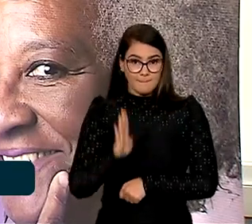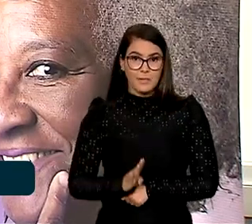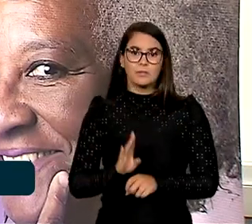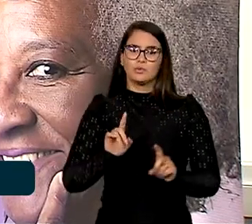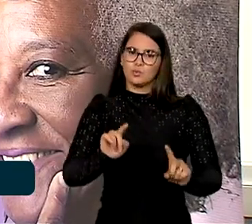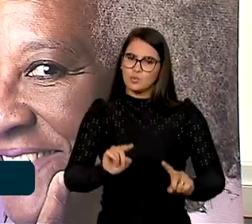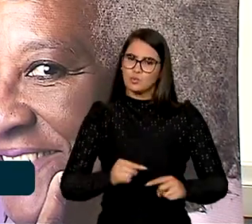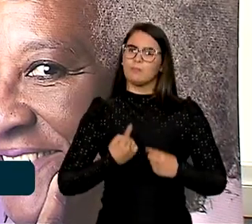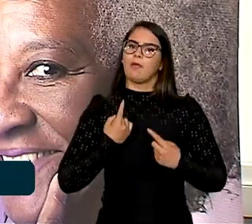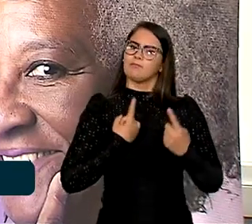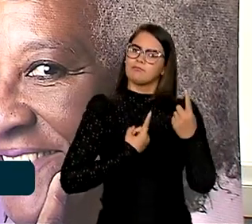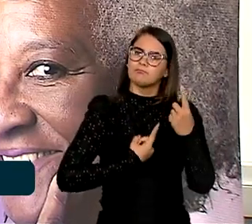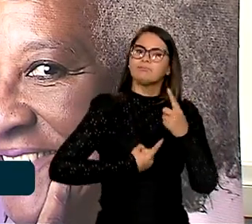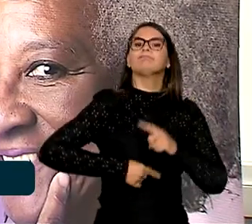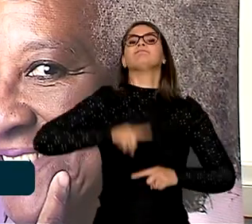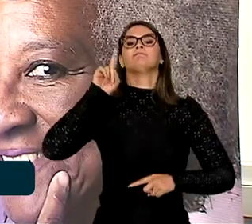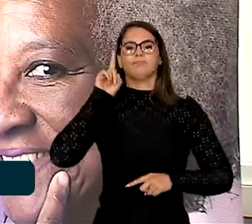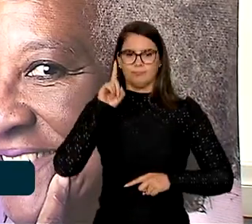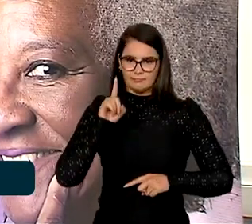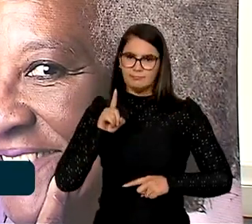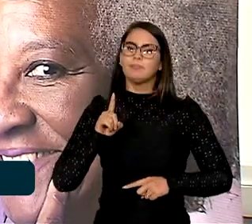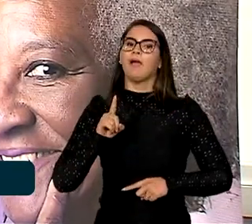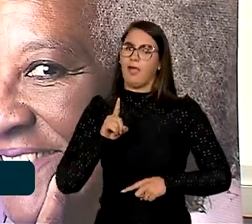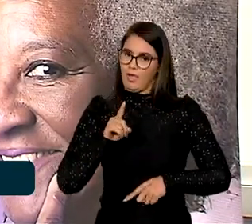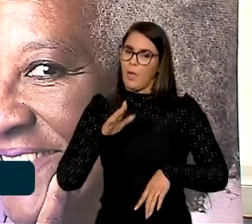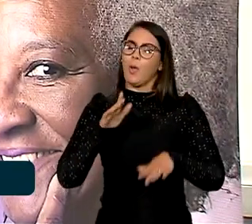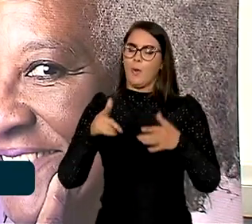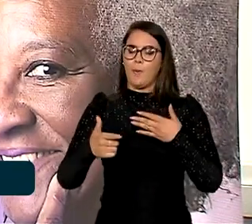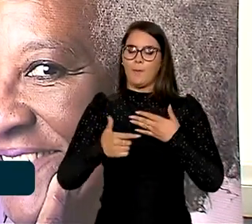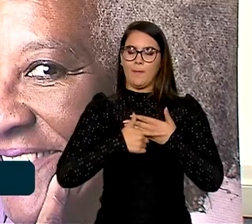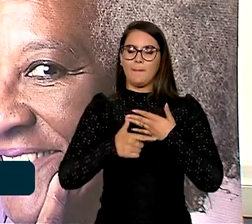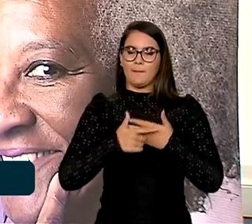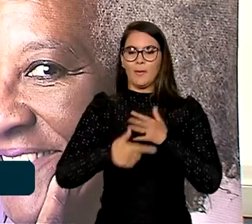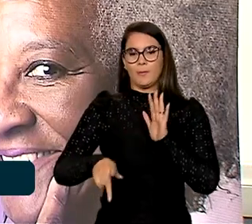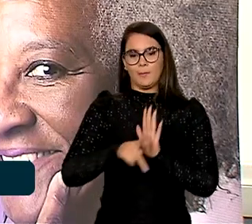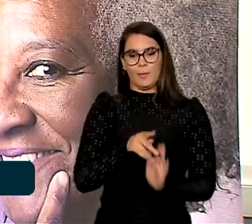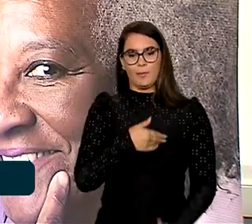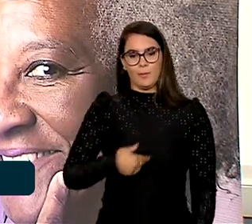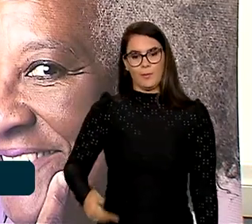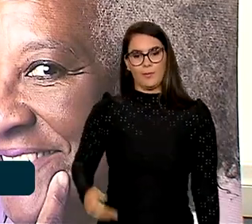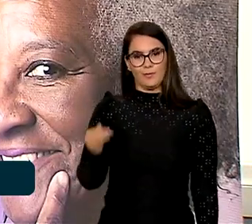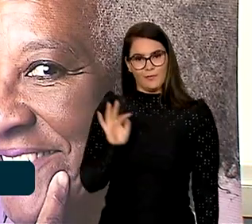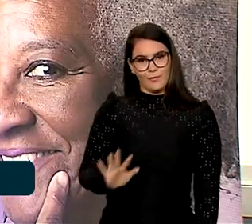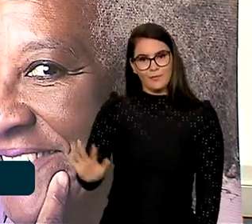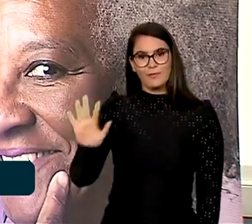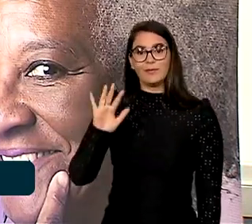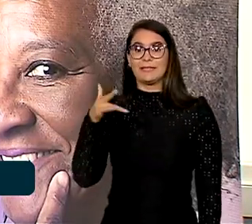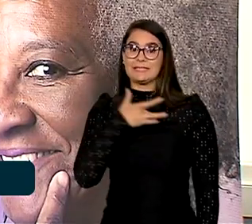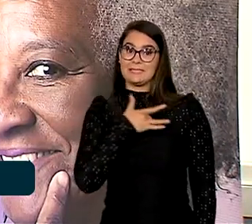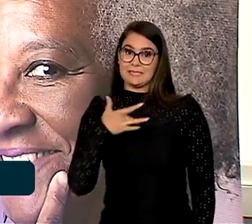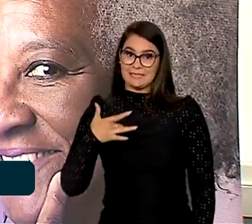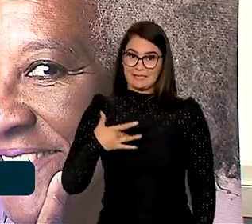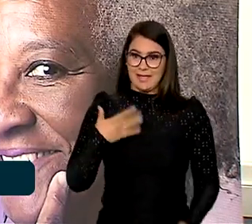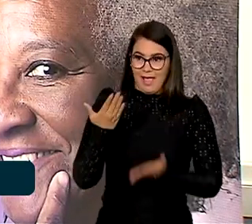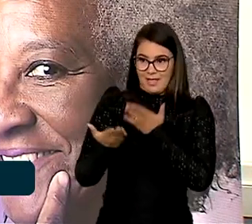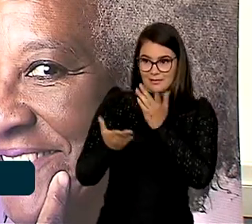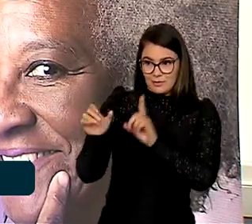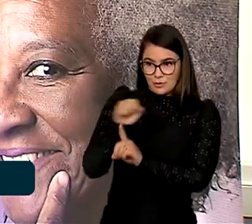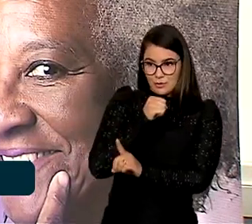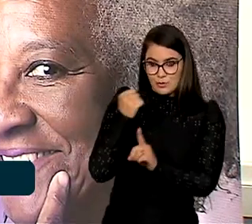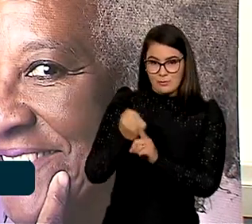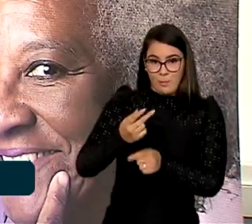desafios é uma tarefa para a qual o governo federal precisa estar preparado. Saúde, assistência social e